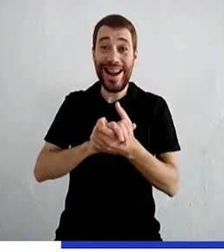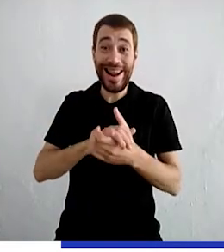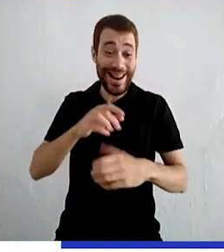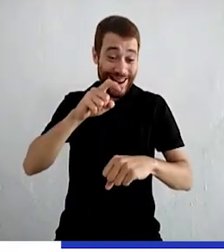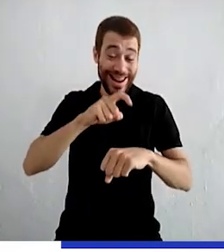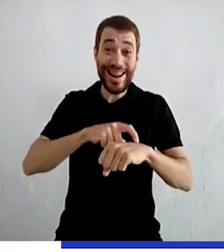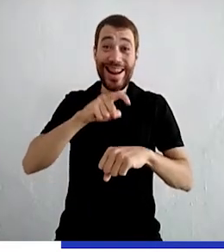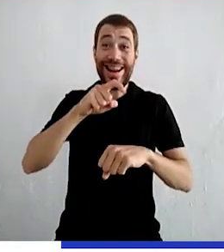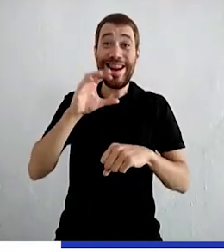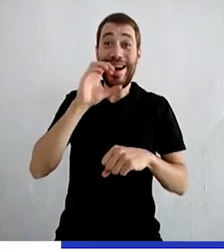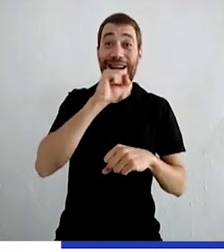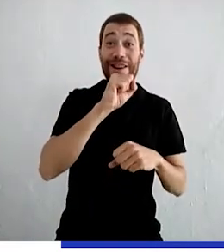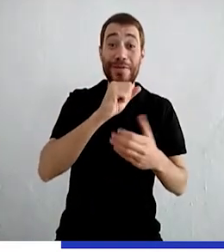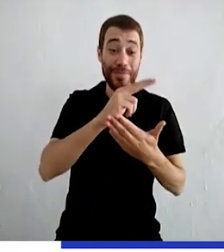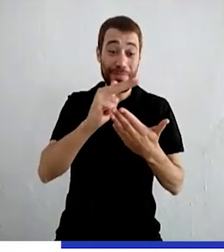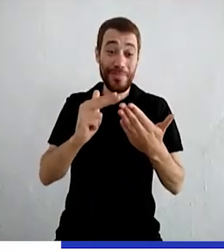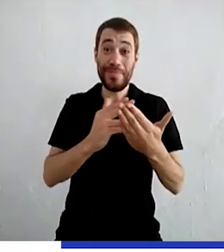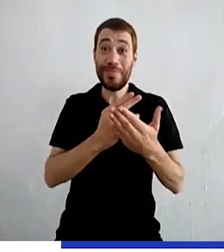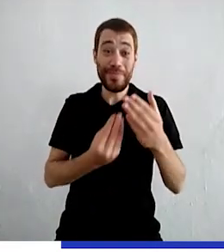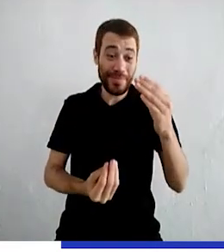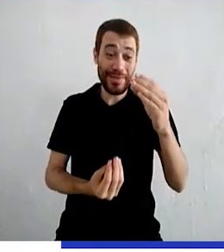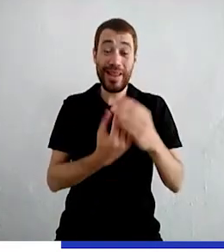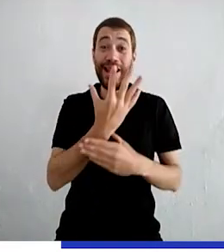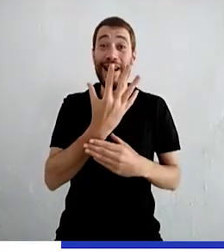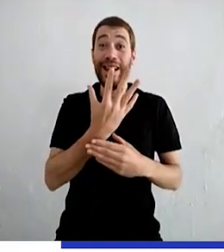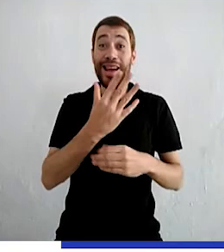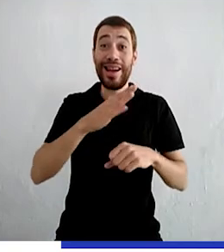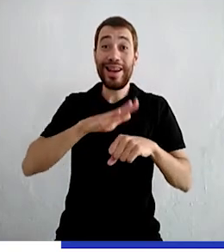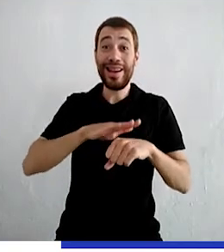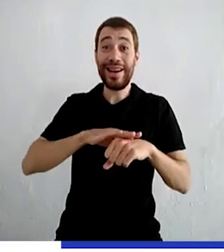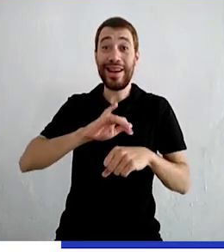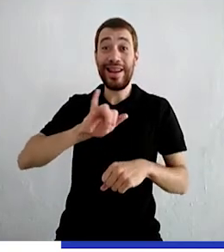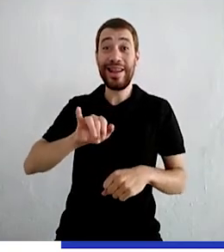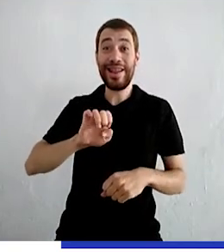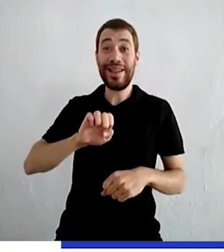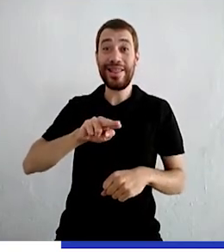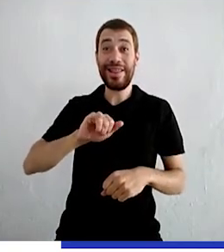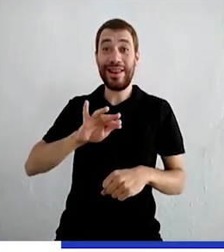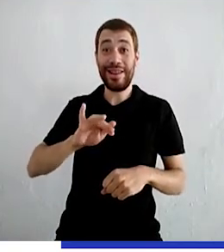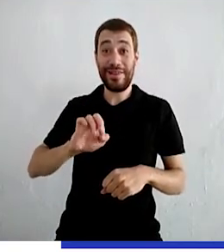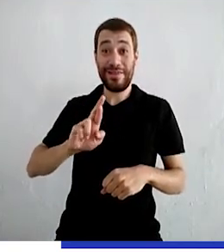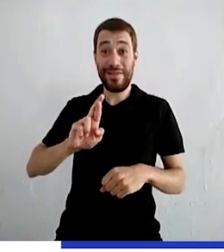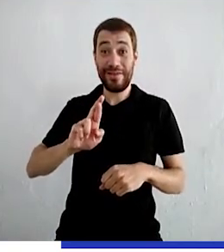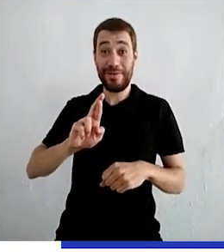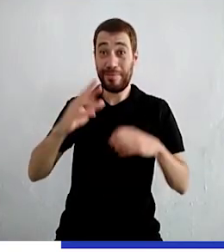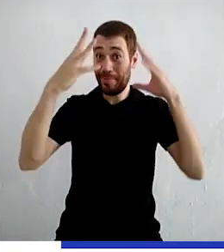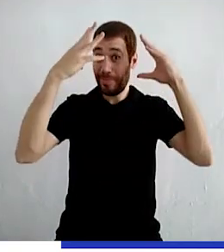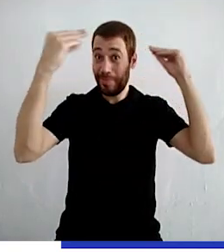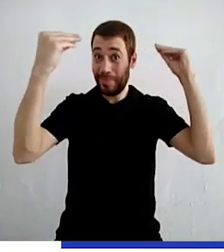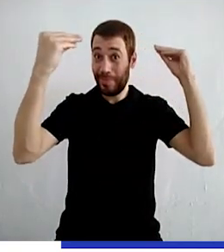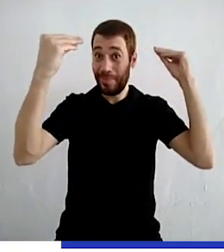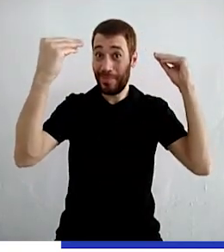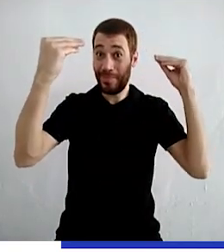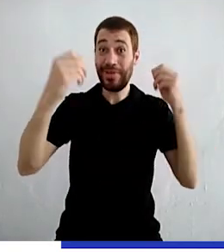Ah, como num desenho que acaba de surgir! Ele foi feito pela Jennifer. Príncipe